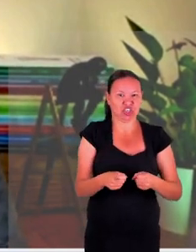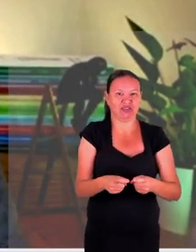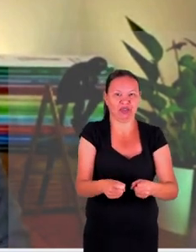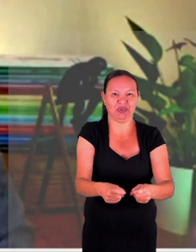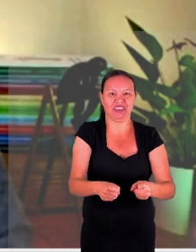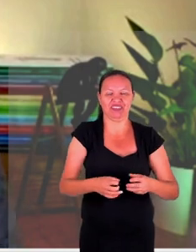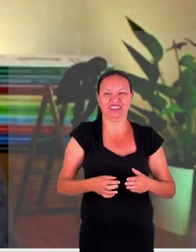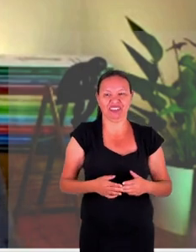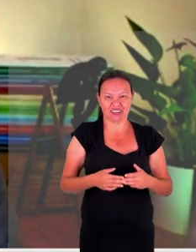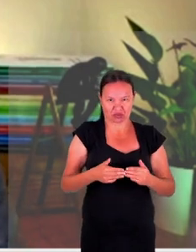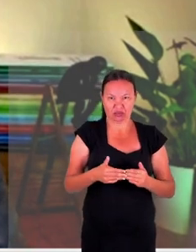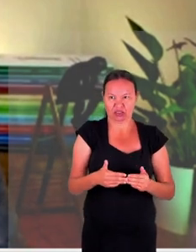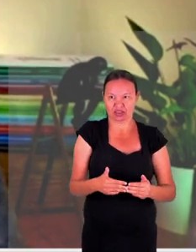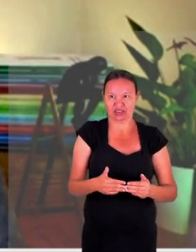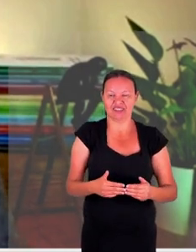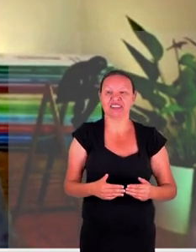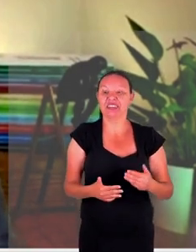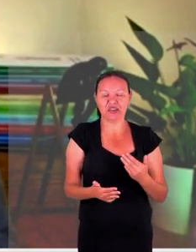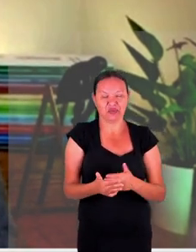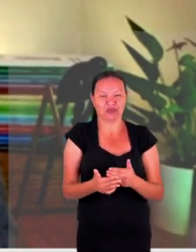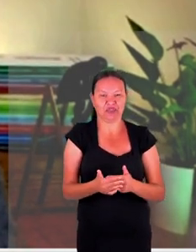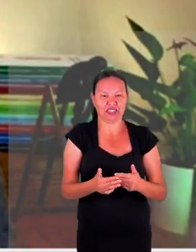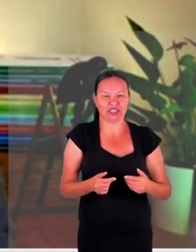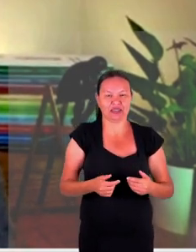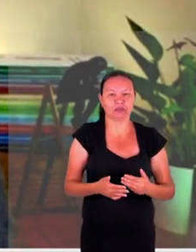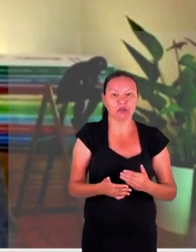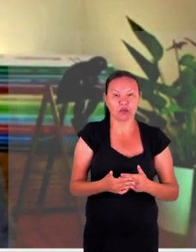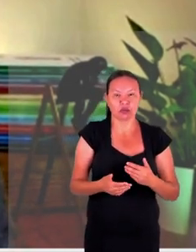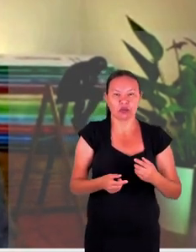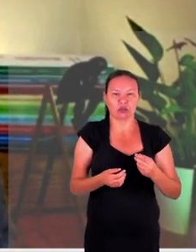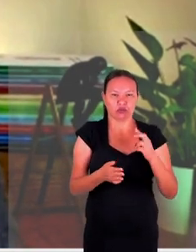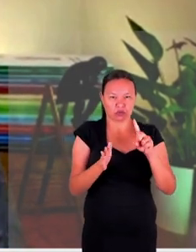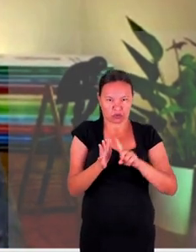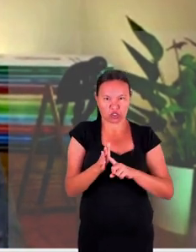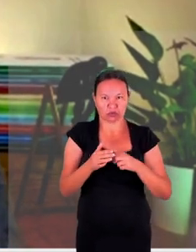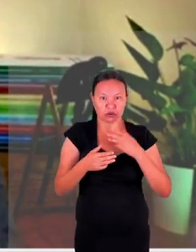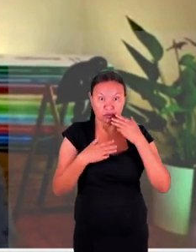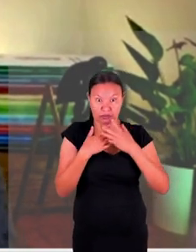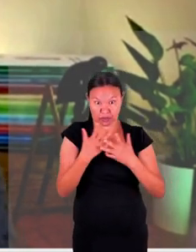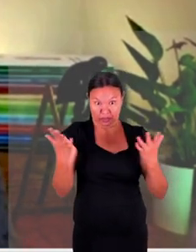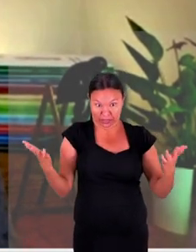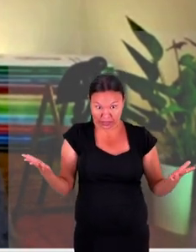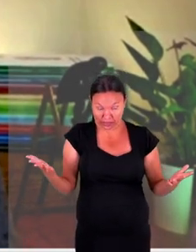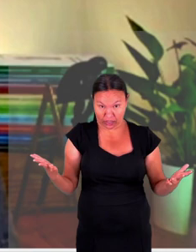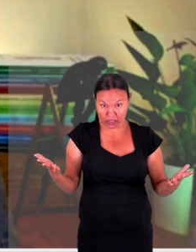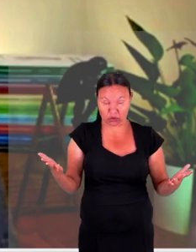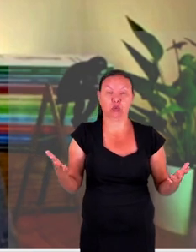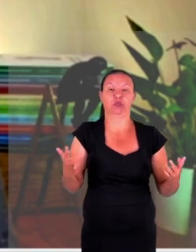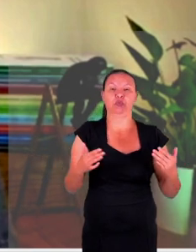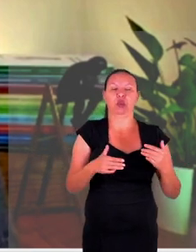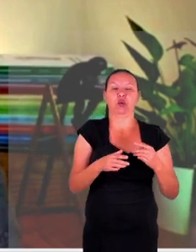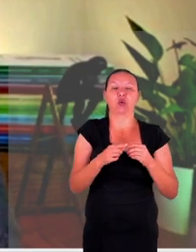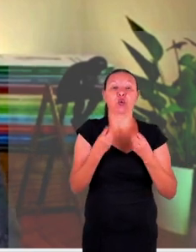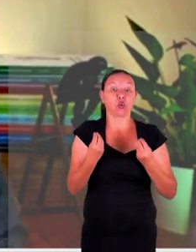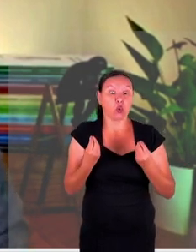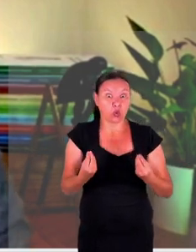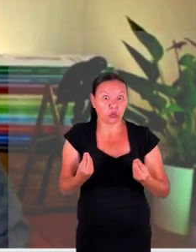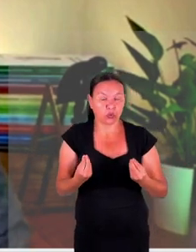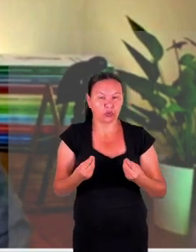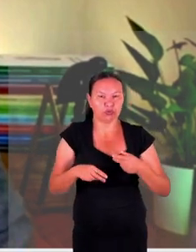vinculados a esse conjunto normativo claro que beligerantes insurgentes como são